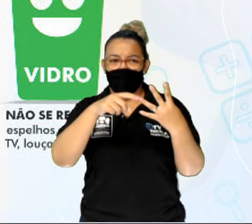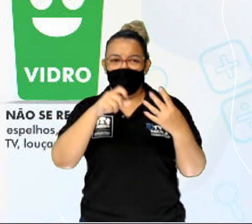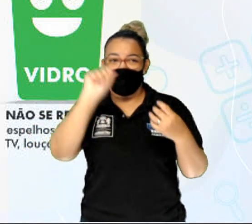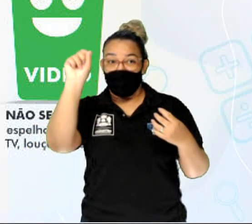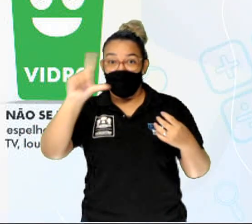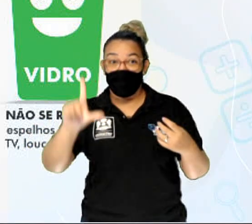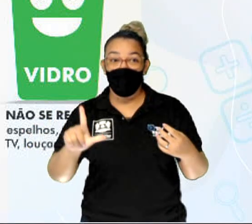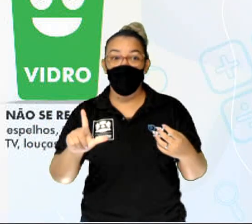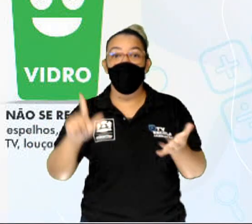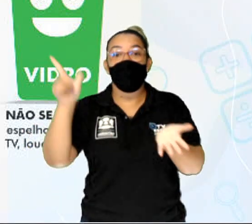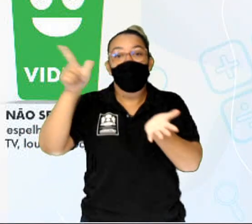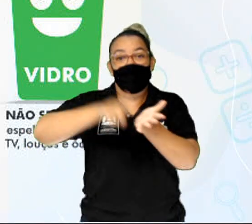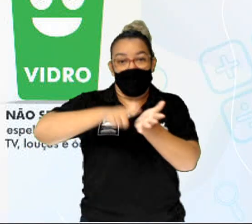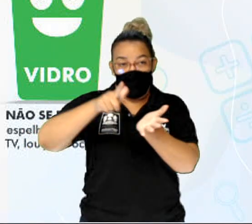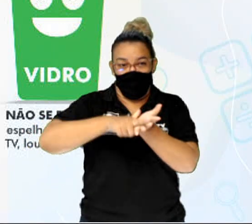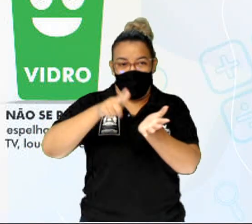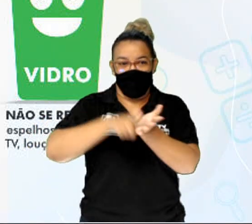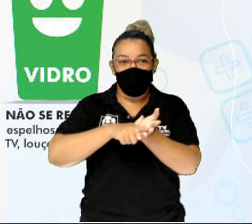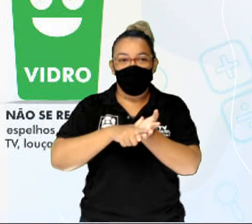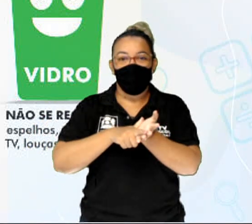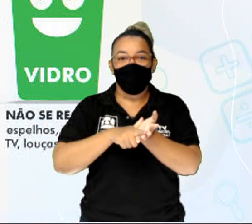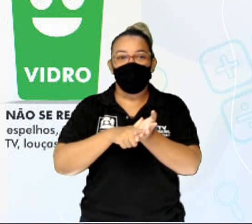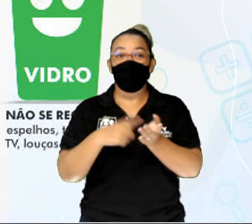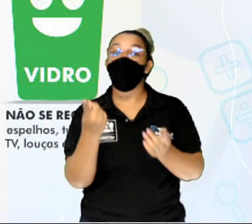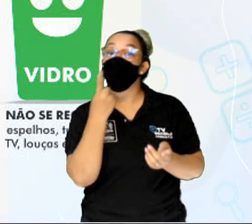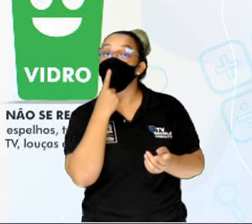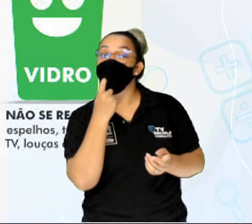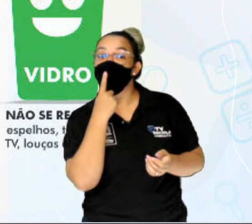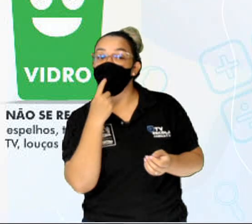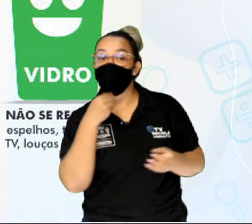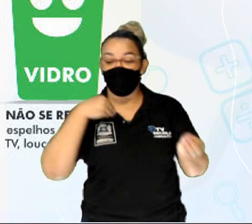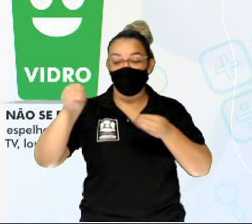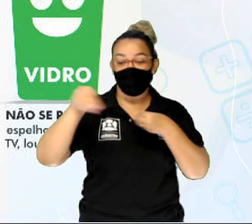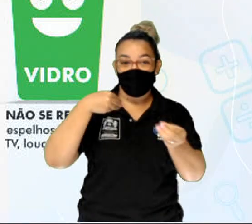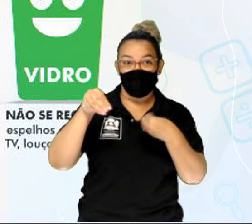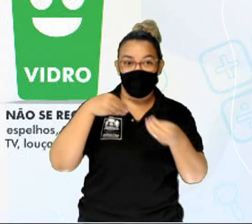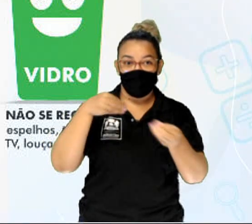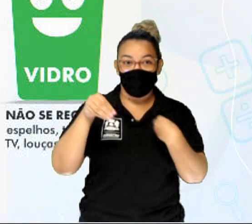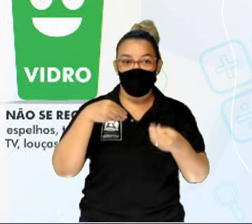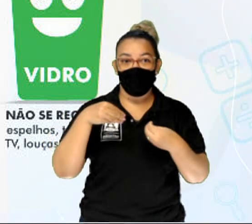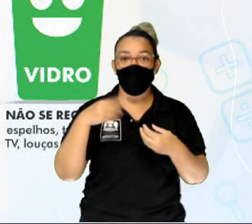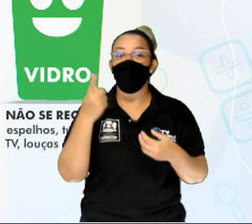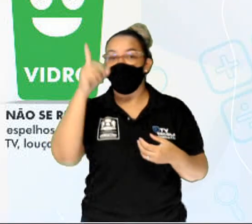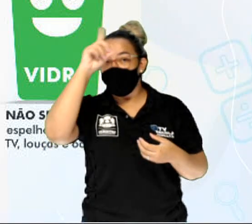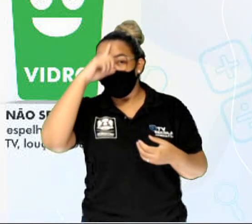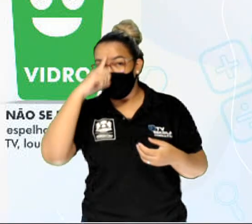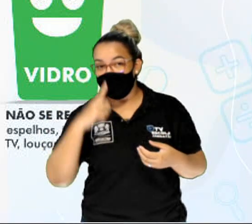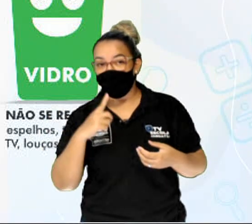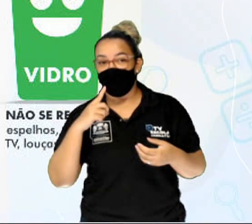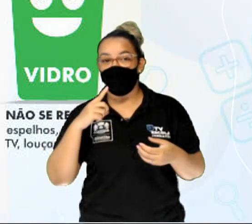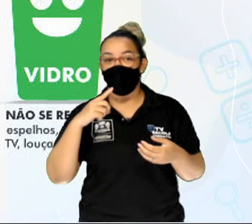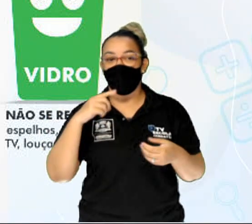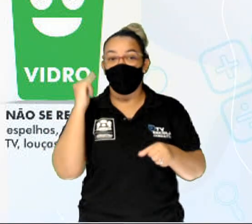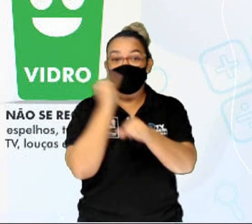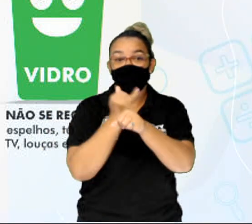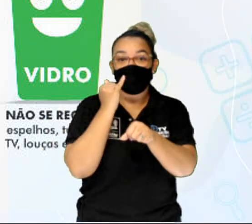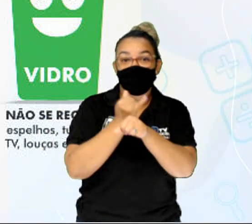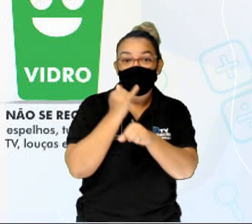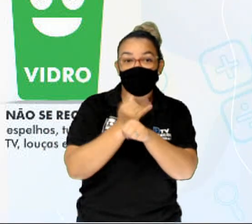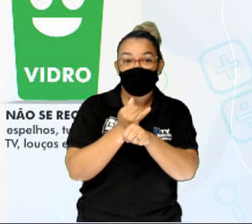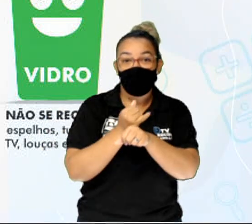coleta seletiva do papel. O vermelho, o plástico, o amarelo, o metal